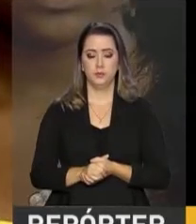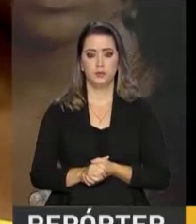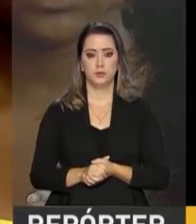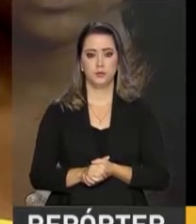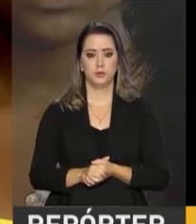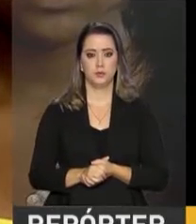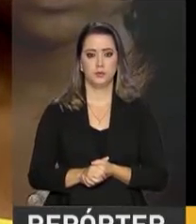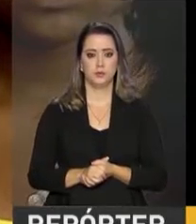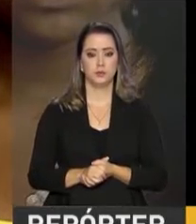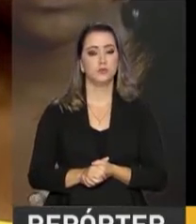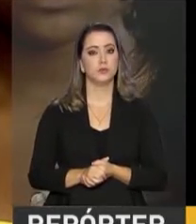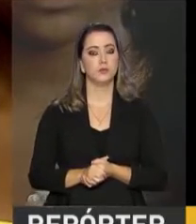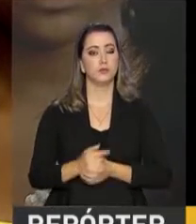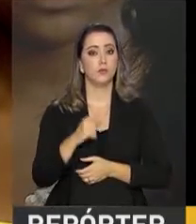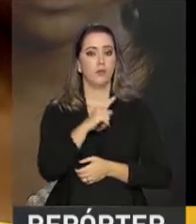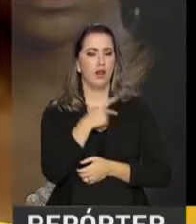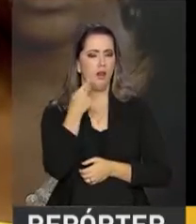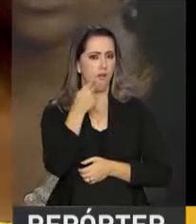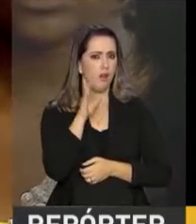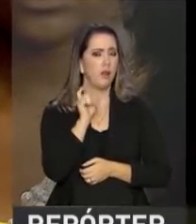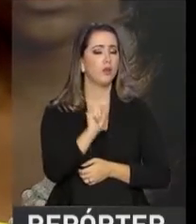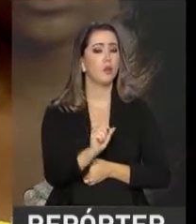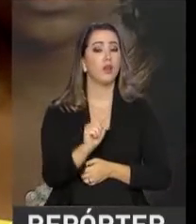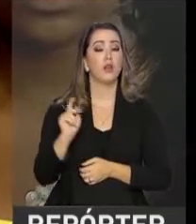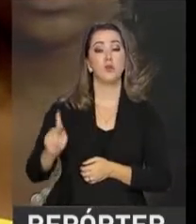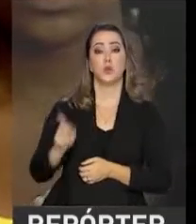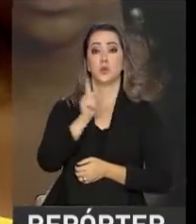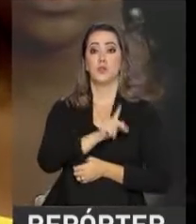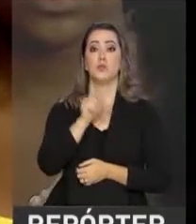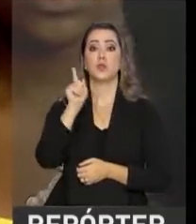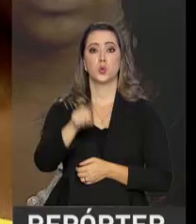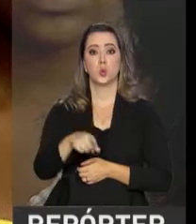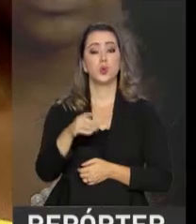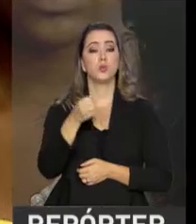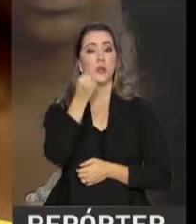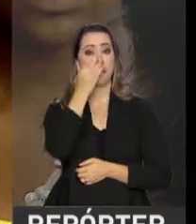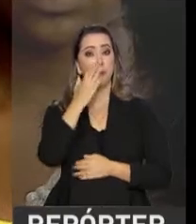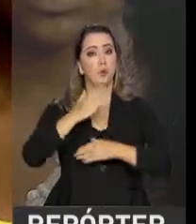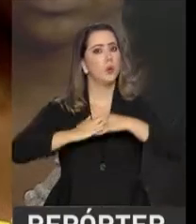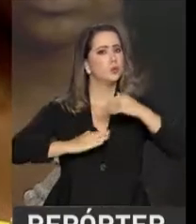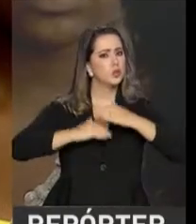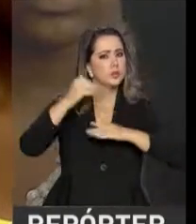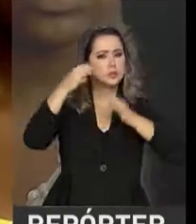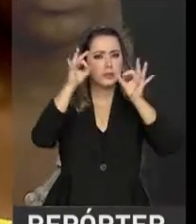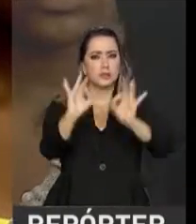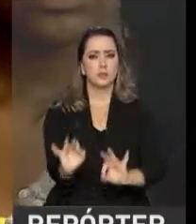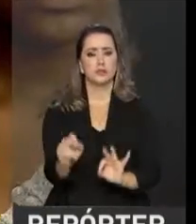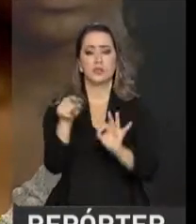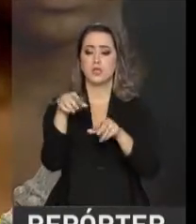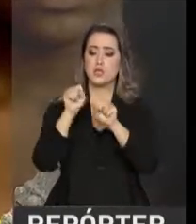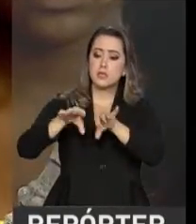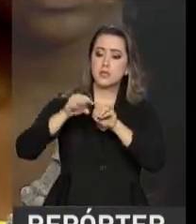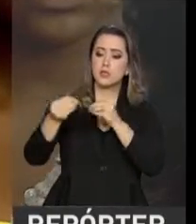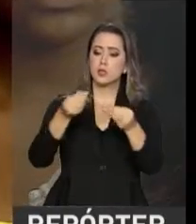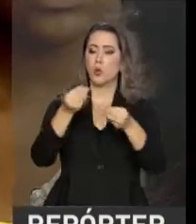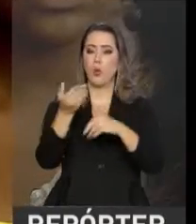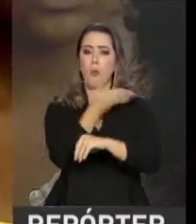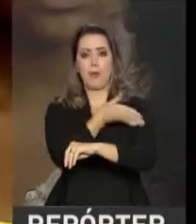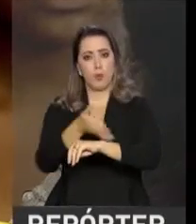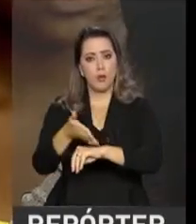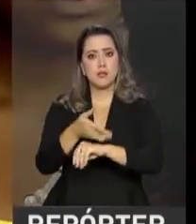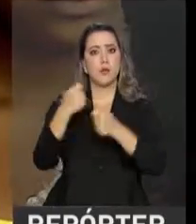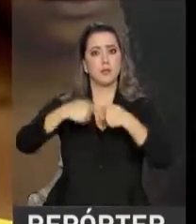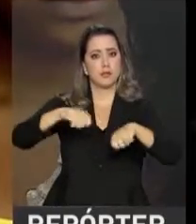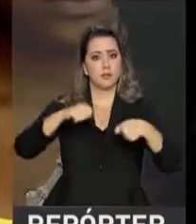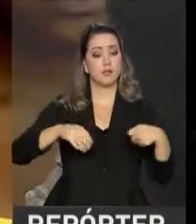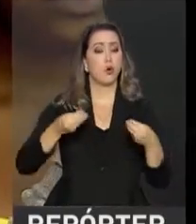especialistas nas áreas que eles atuam e acaba que eles ensinam muito para a gente como se portar na empresa, como a